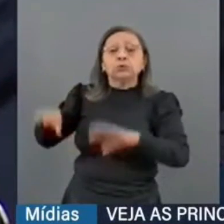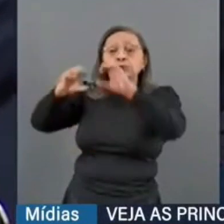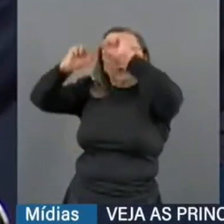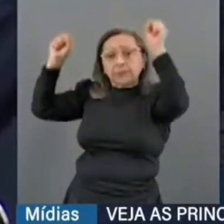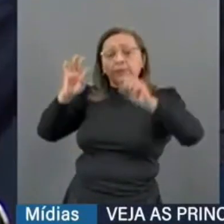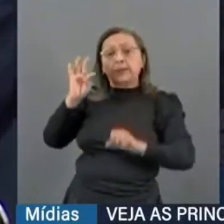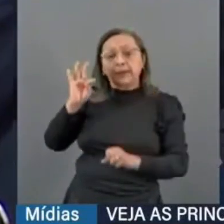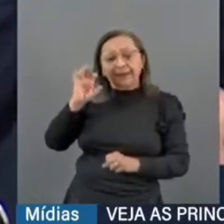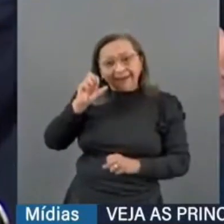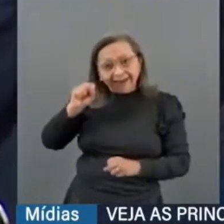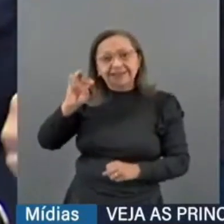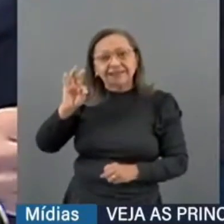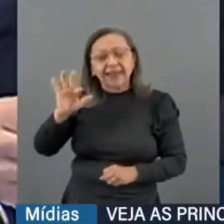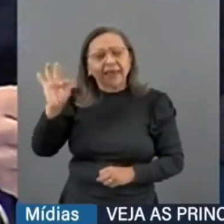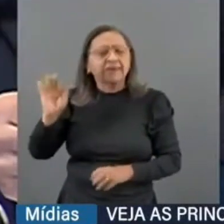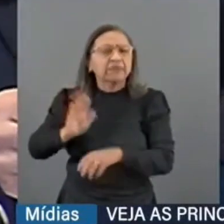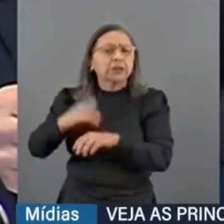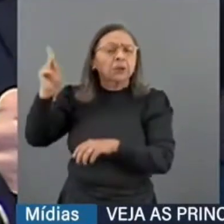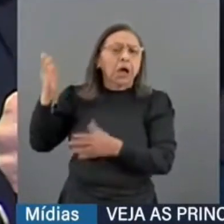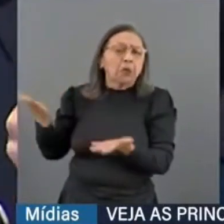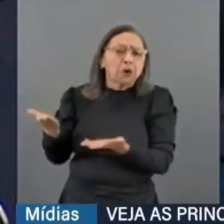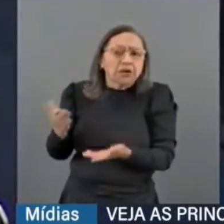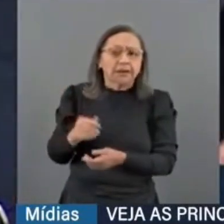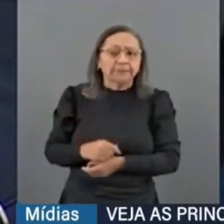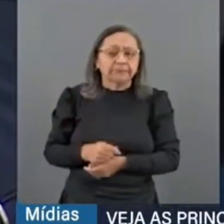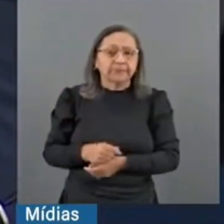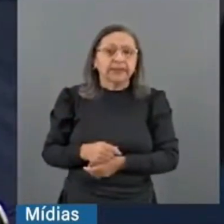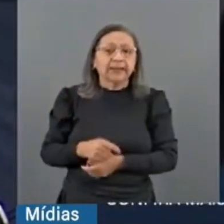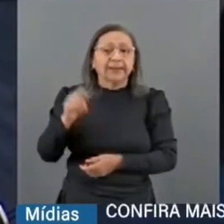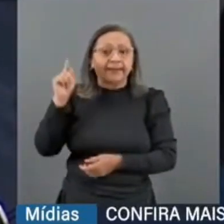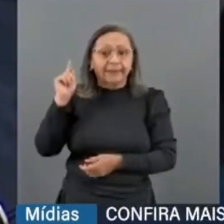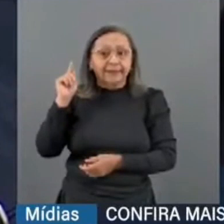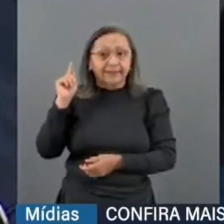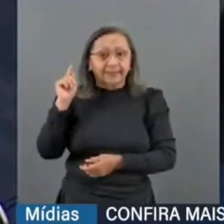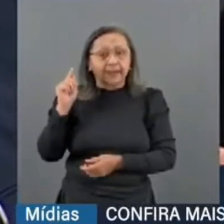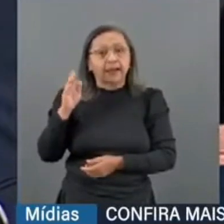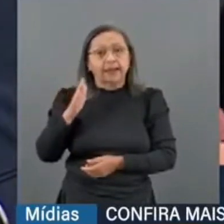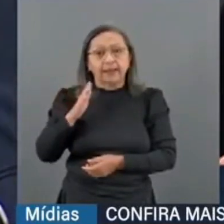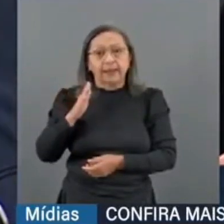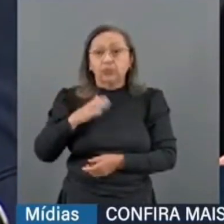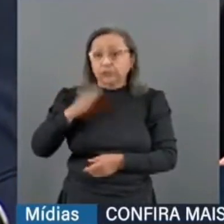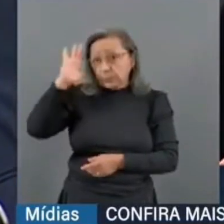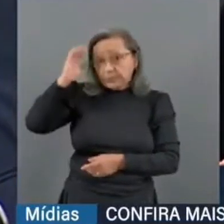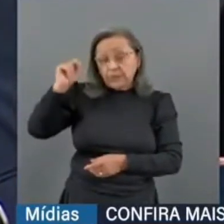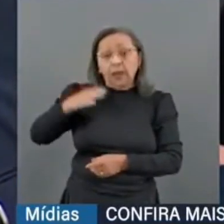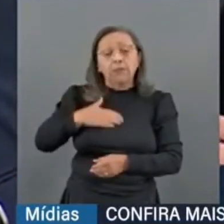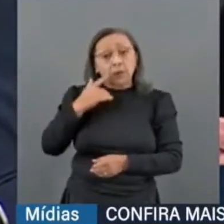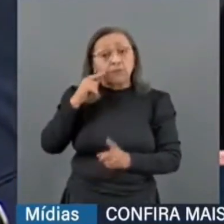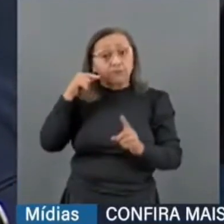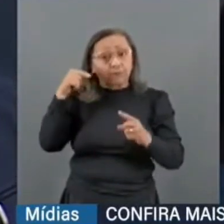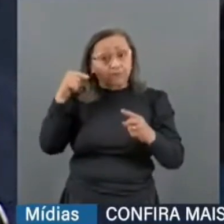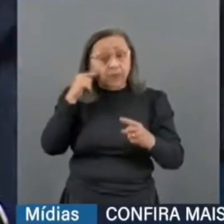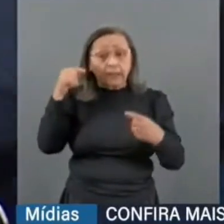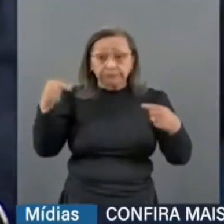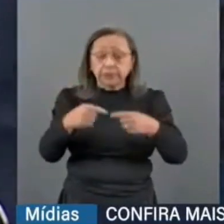Tribunal Federal, no seu entendimento atual, é no sentido, e a meu ver é absolutamente acertado, de